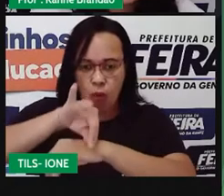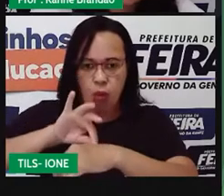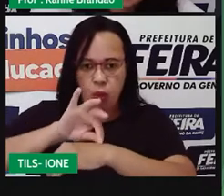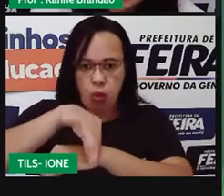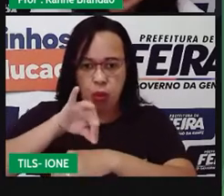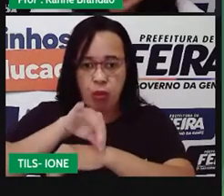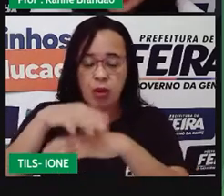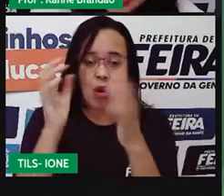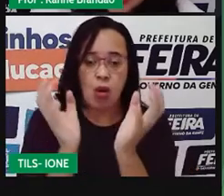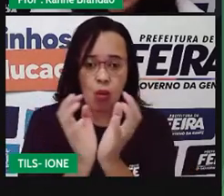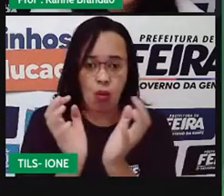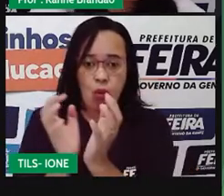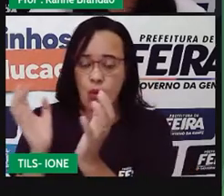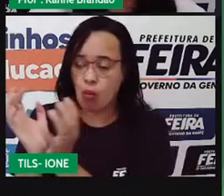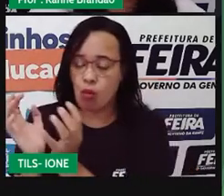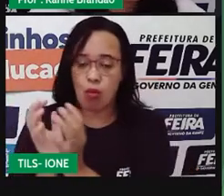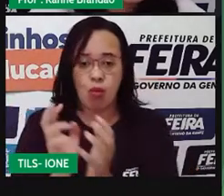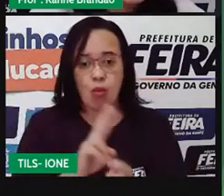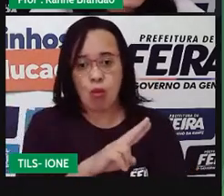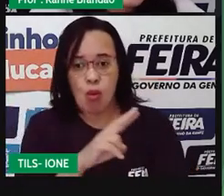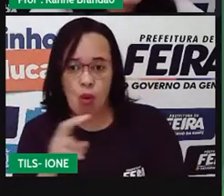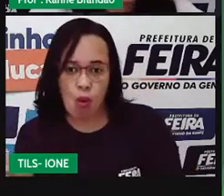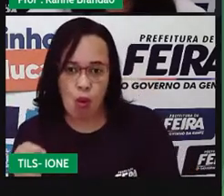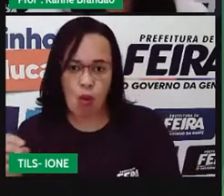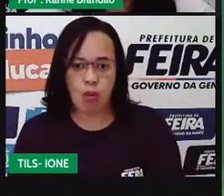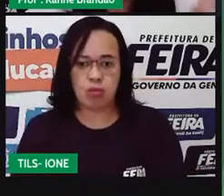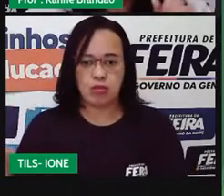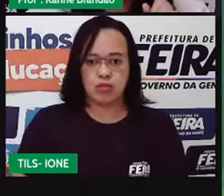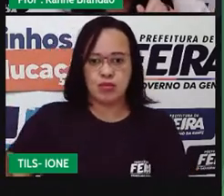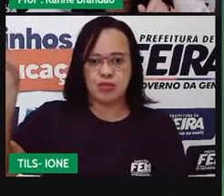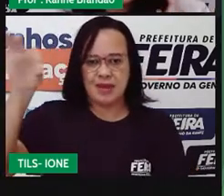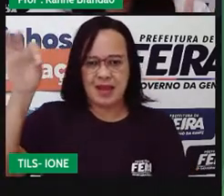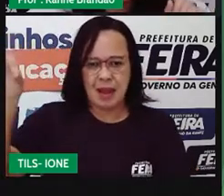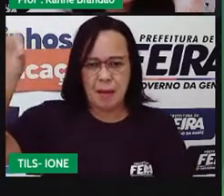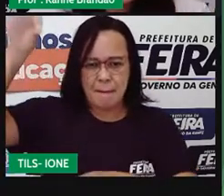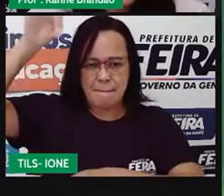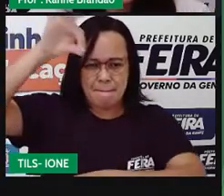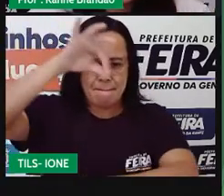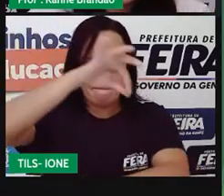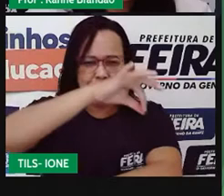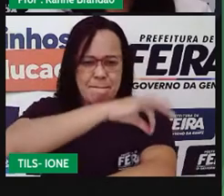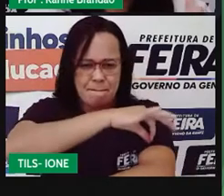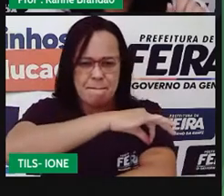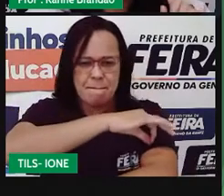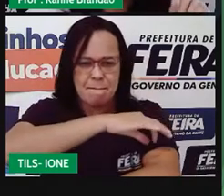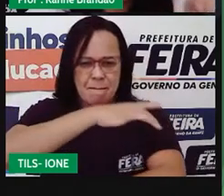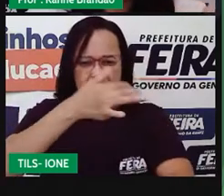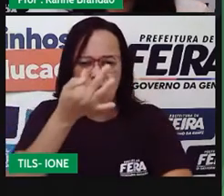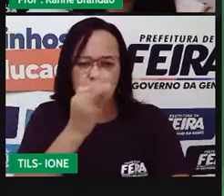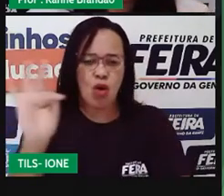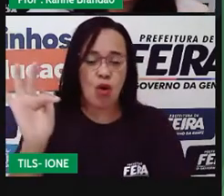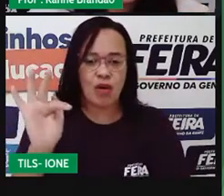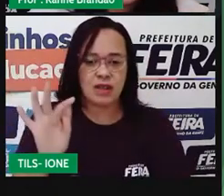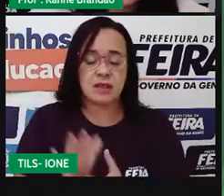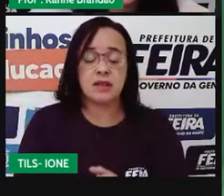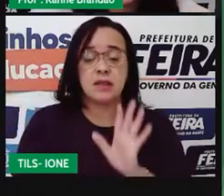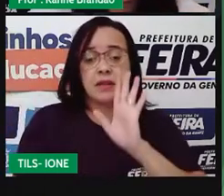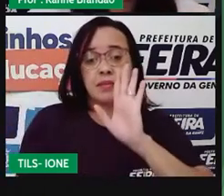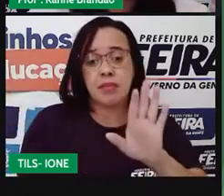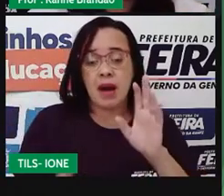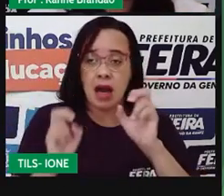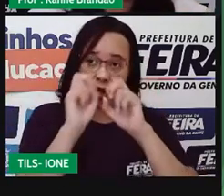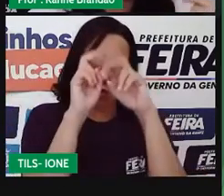vai descobrir nessa aula que, na verdade, o termo está errado. Não são colônias de